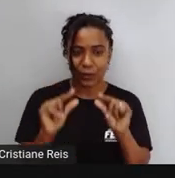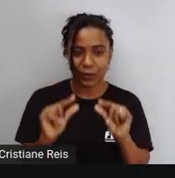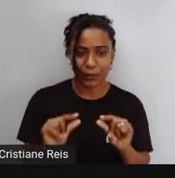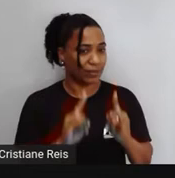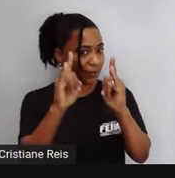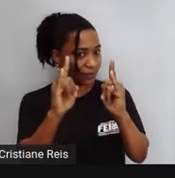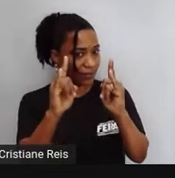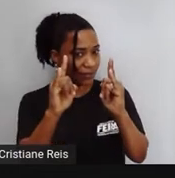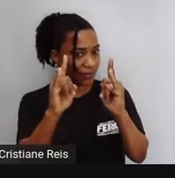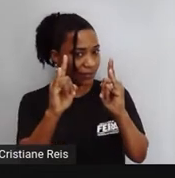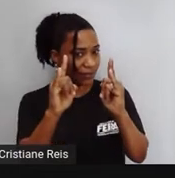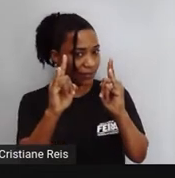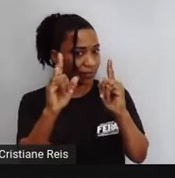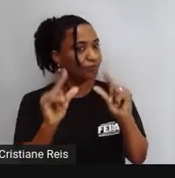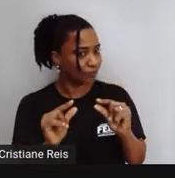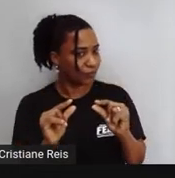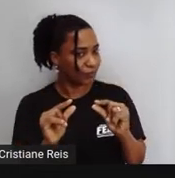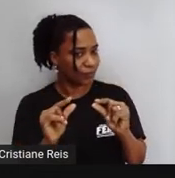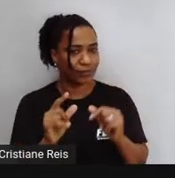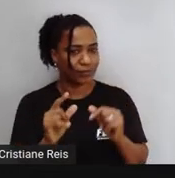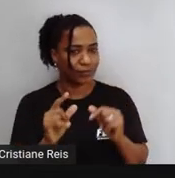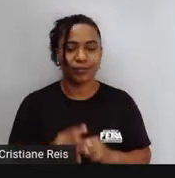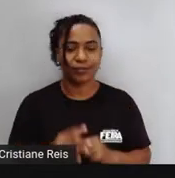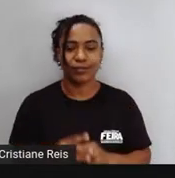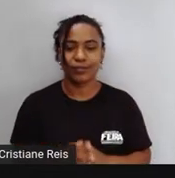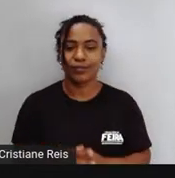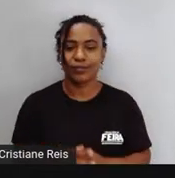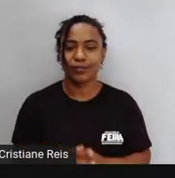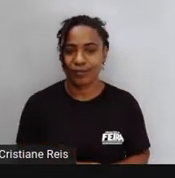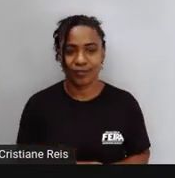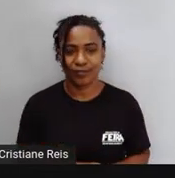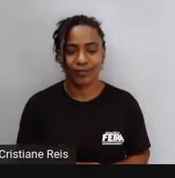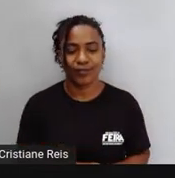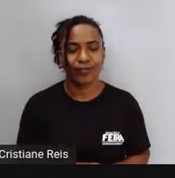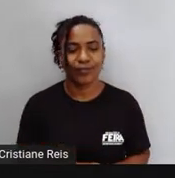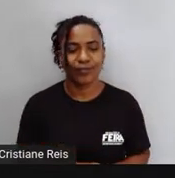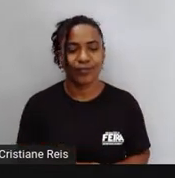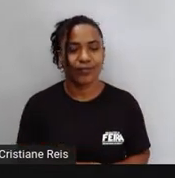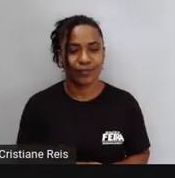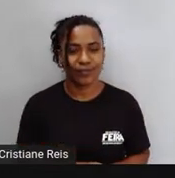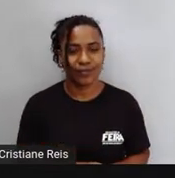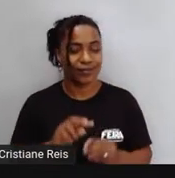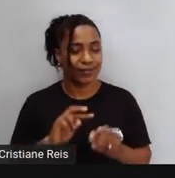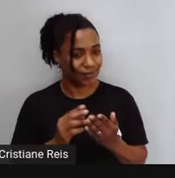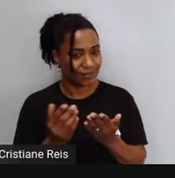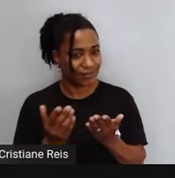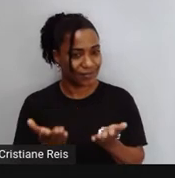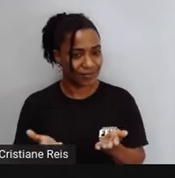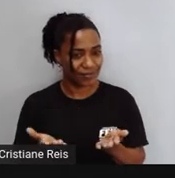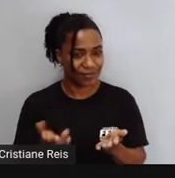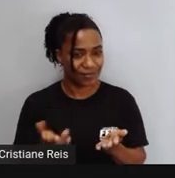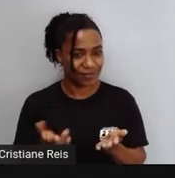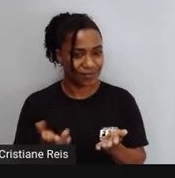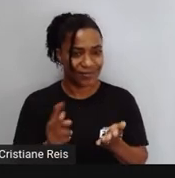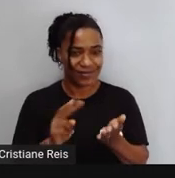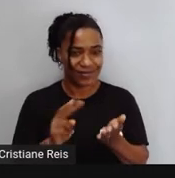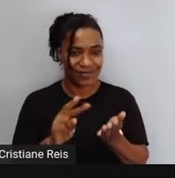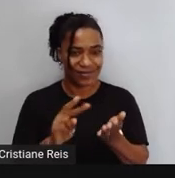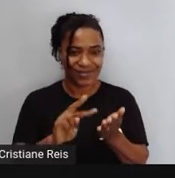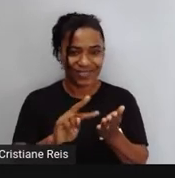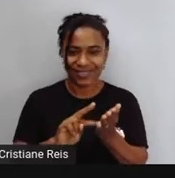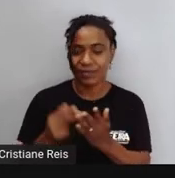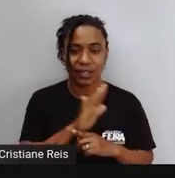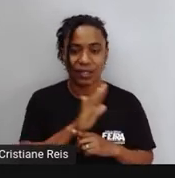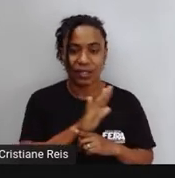Helping to reduce Materials E usage In disposable Engine products Ajude a